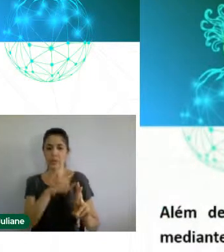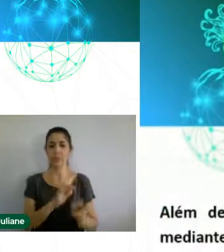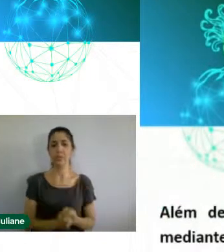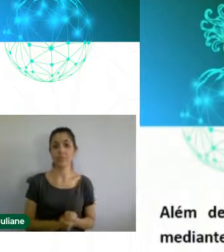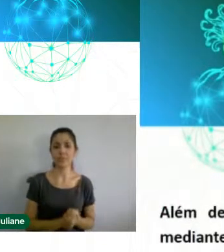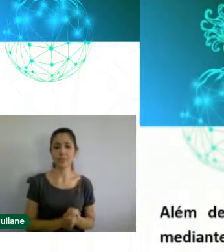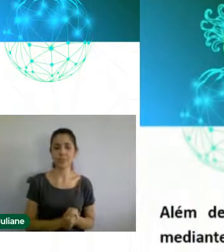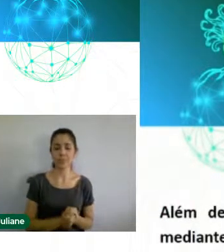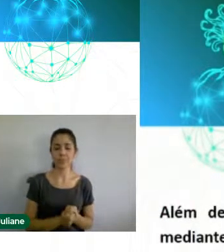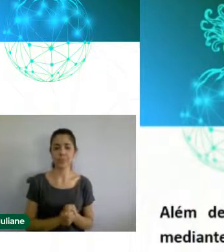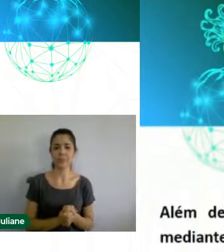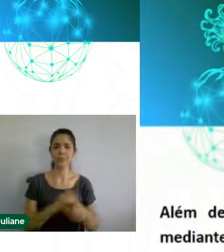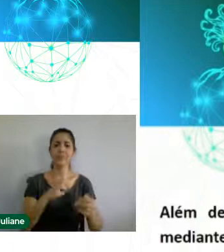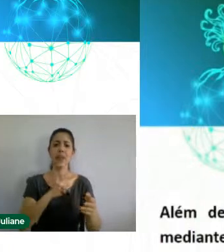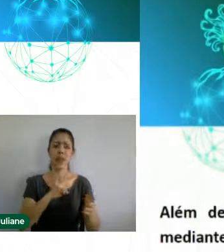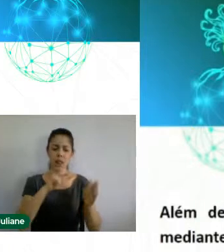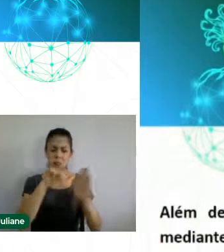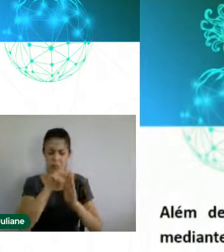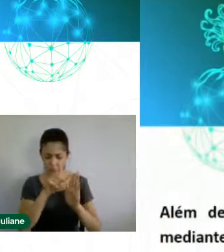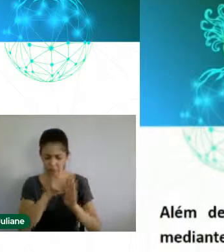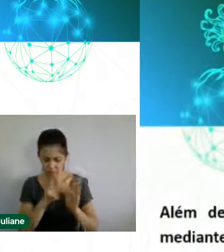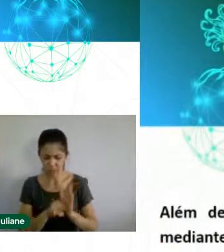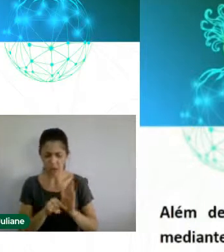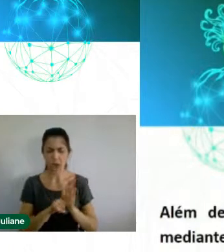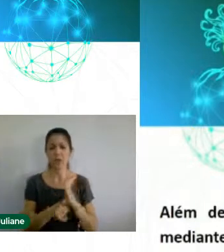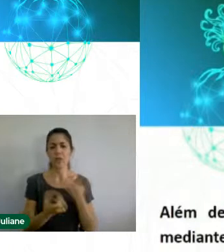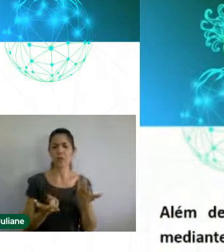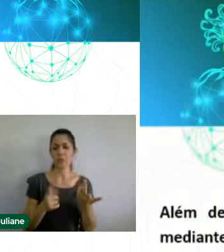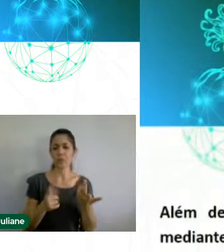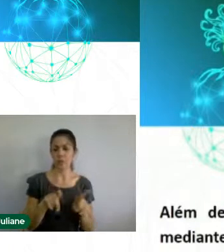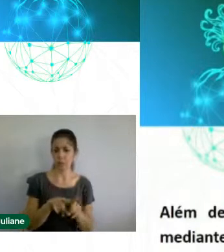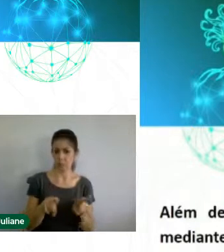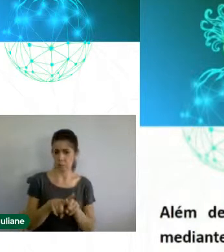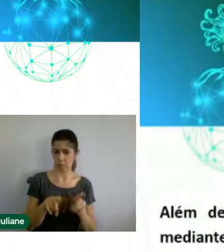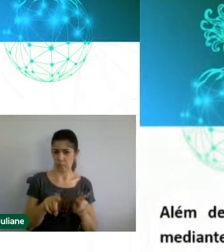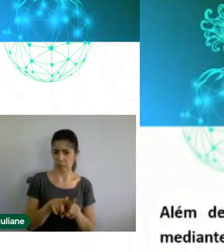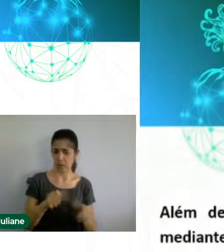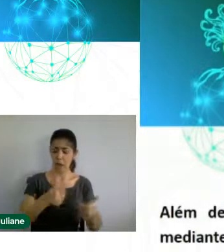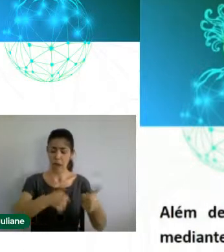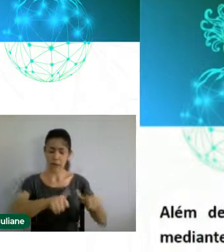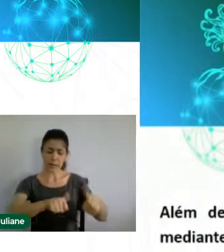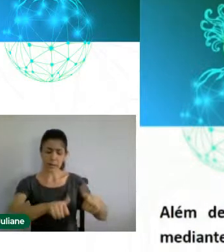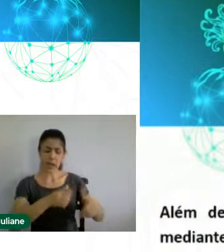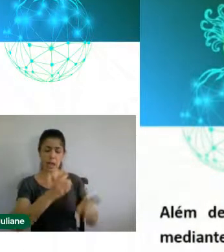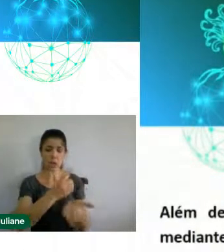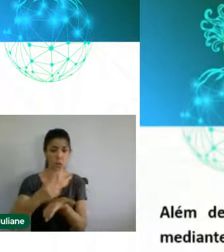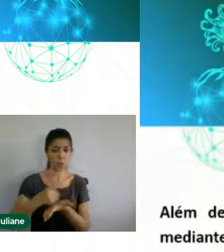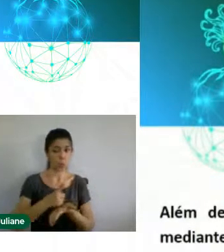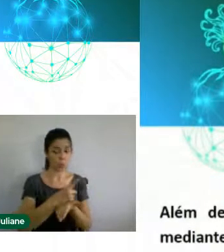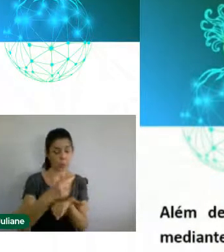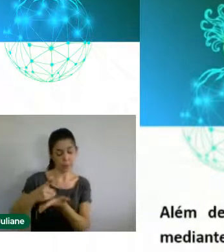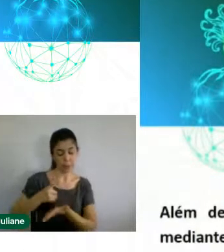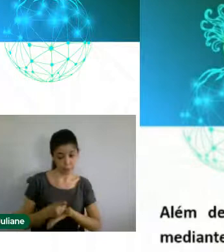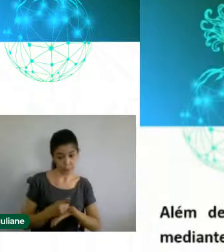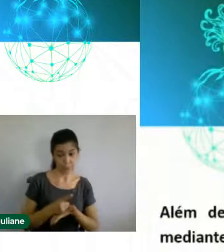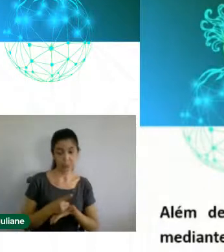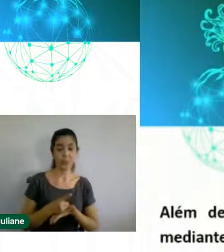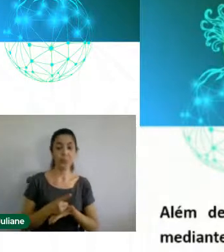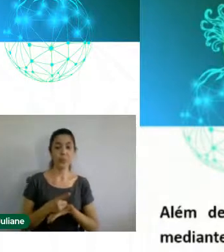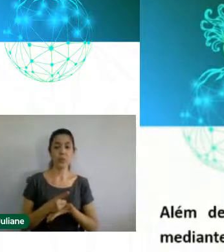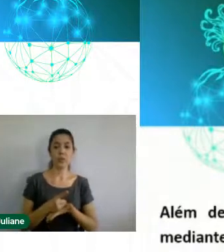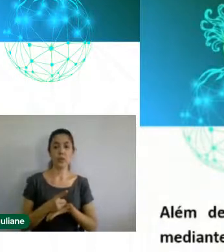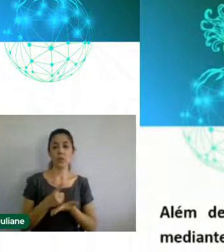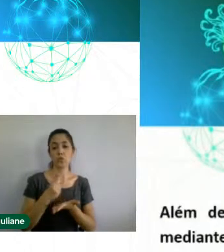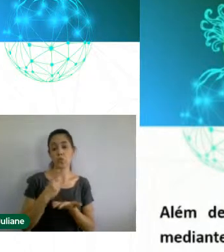inclui a análise documental mediante a coleta de proposições apresentadas nos documentos curriculares